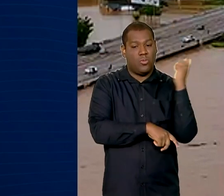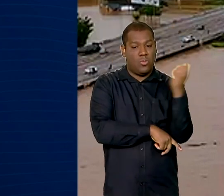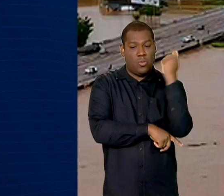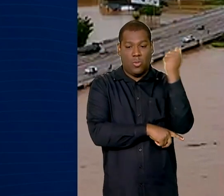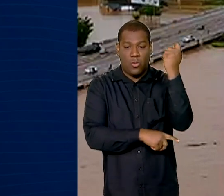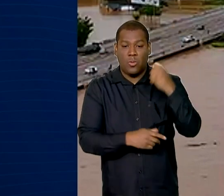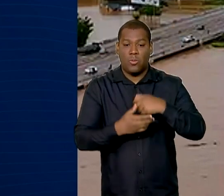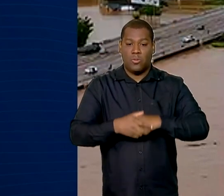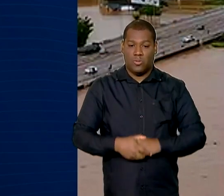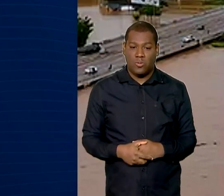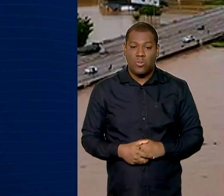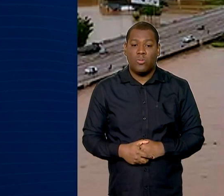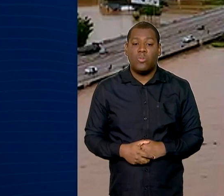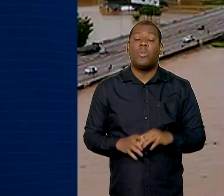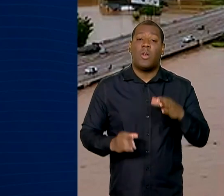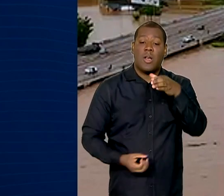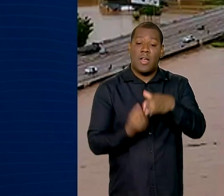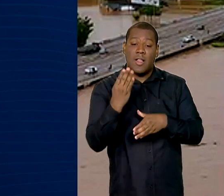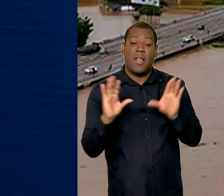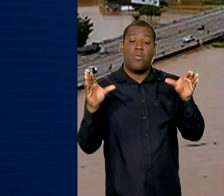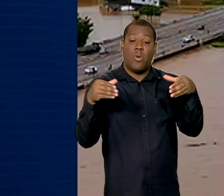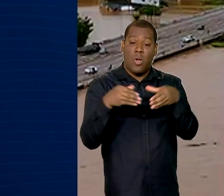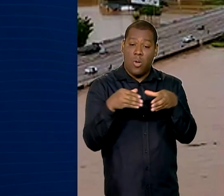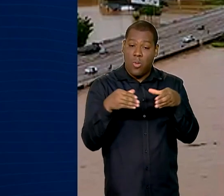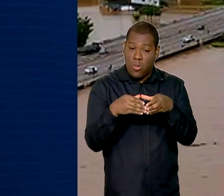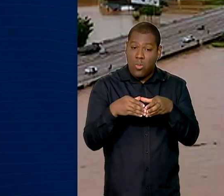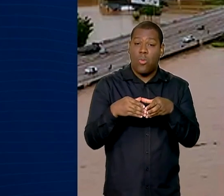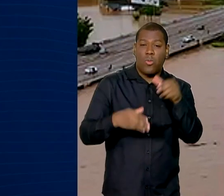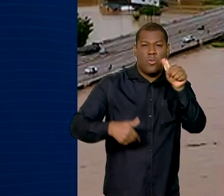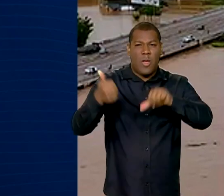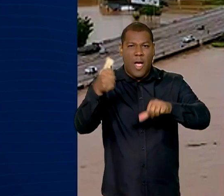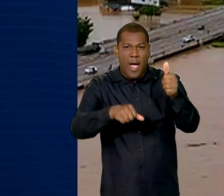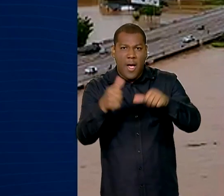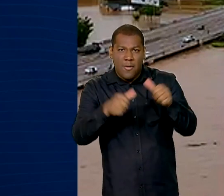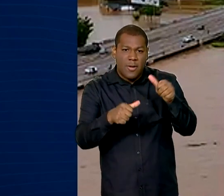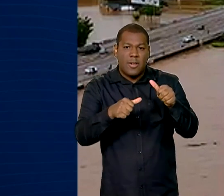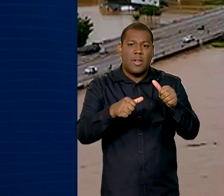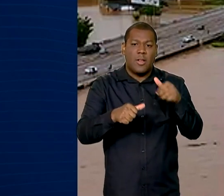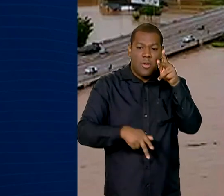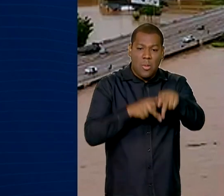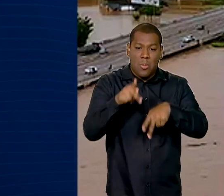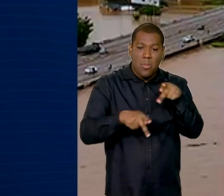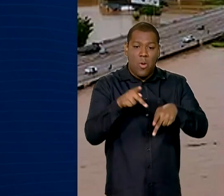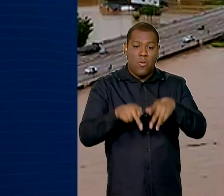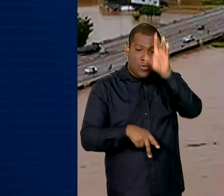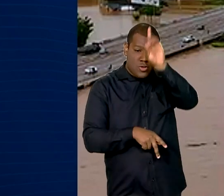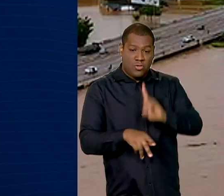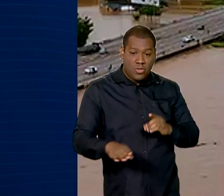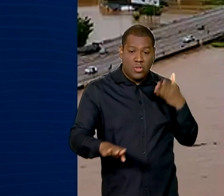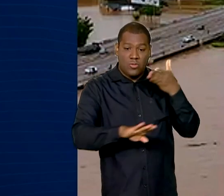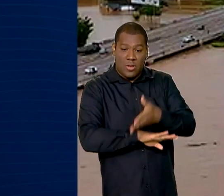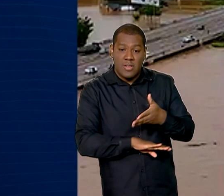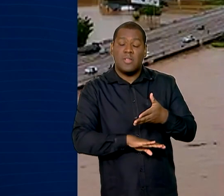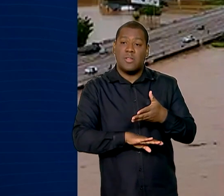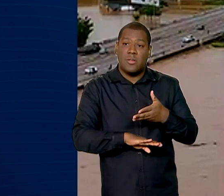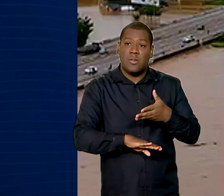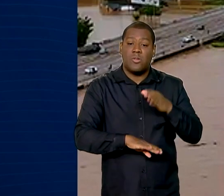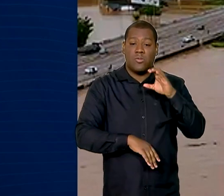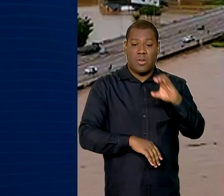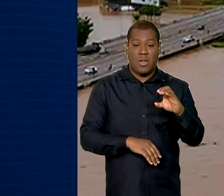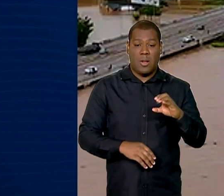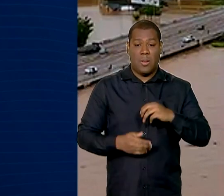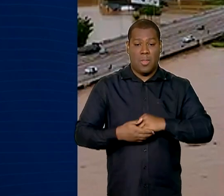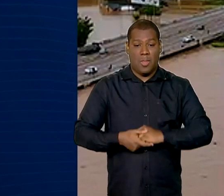criada uma força-tarefa para acelerar a análise de crédito com aval da União para os municípios.